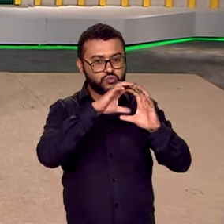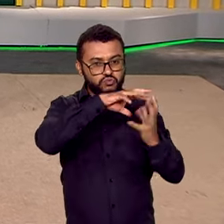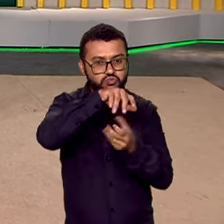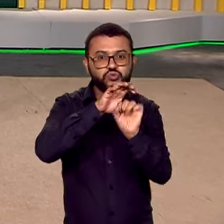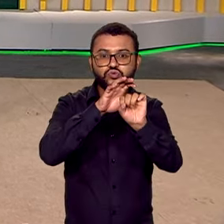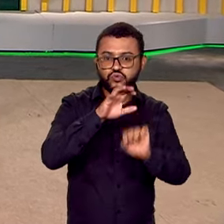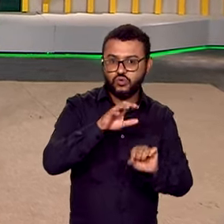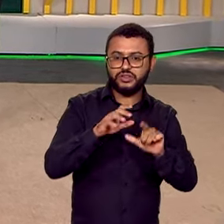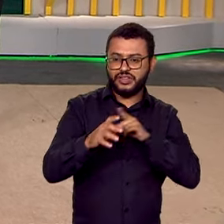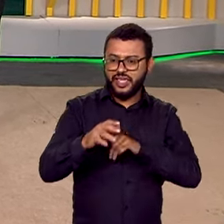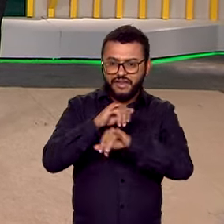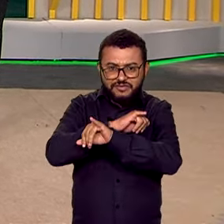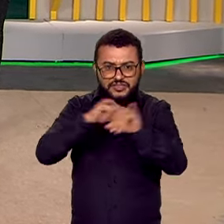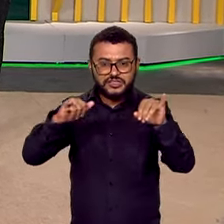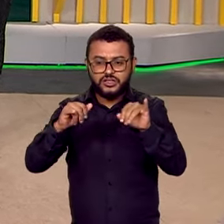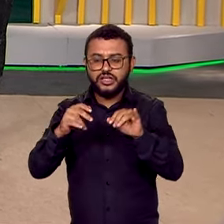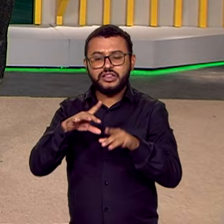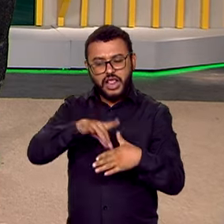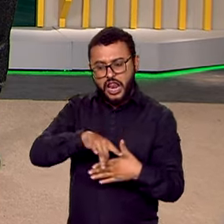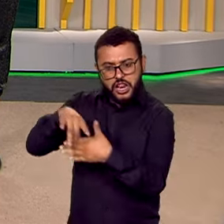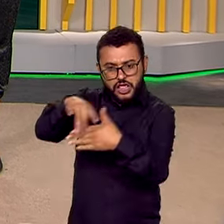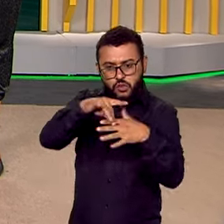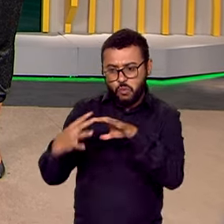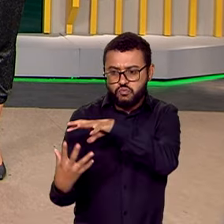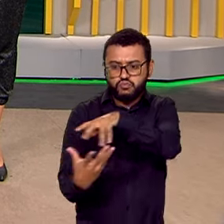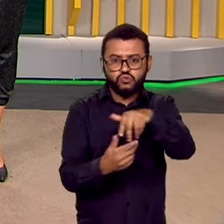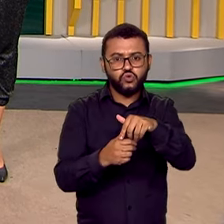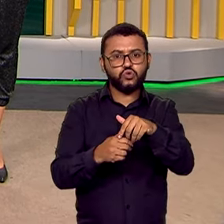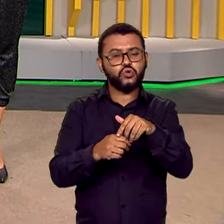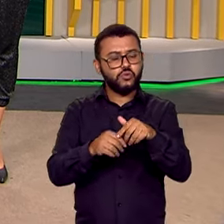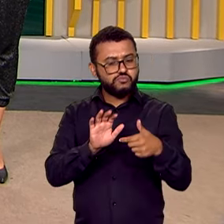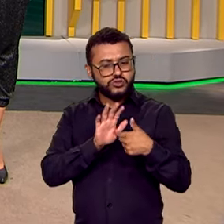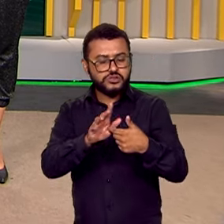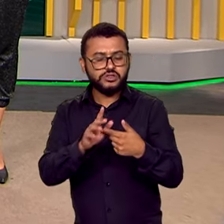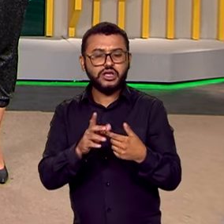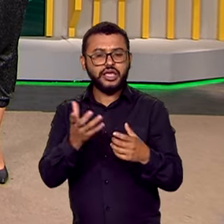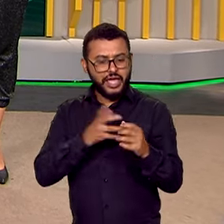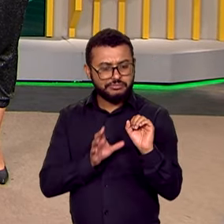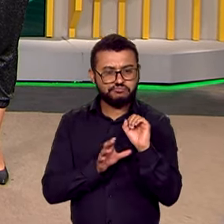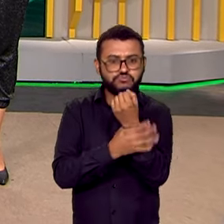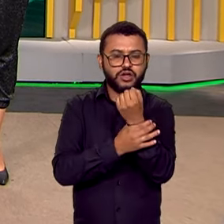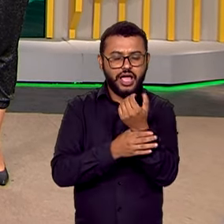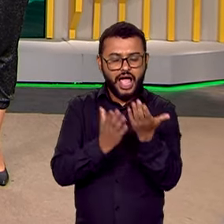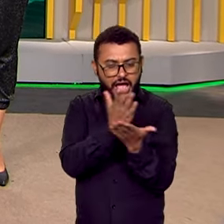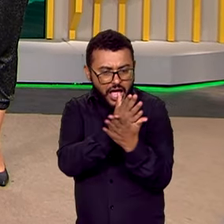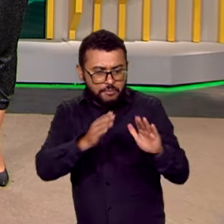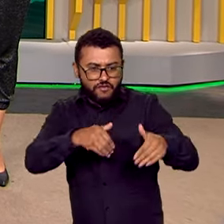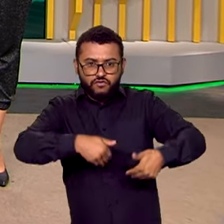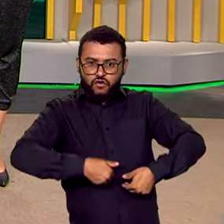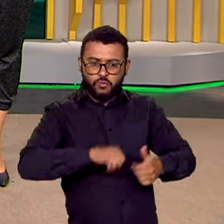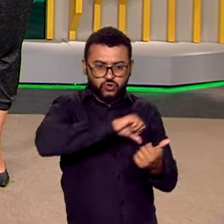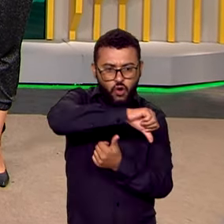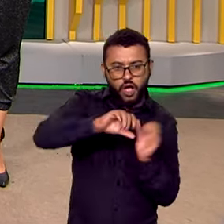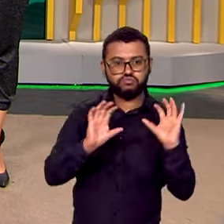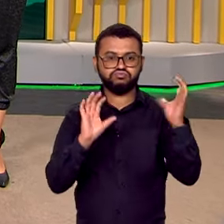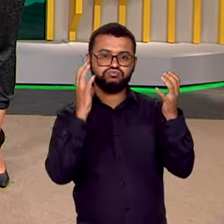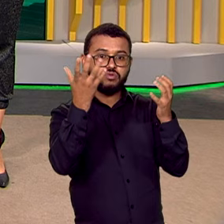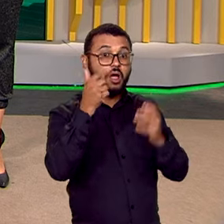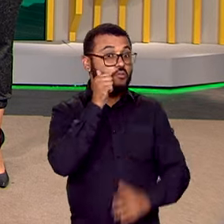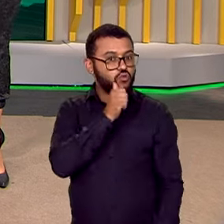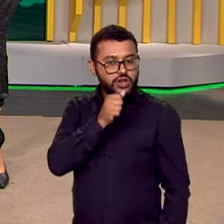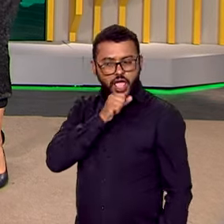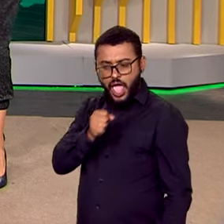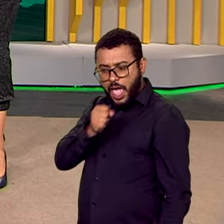fala, junto a outros líderes mundiais, o presidente Lula defendeu o combate à fome e as mudanças climáticas. Quem tem mais